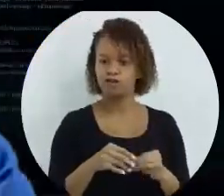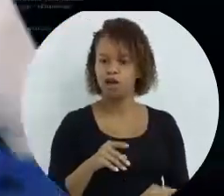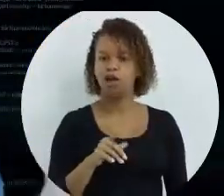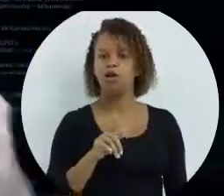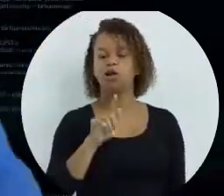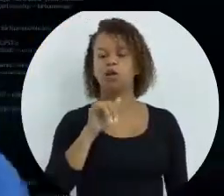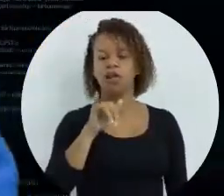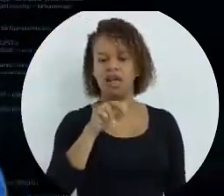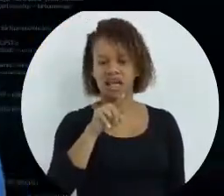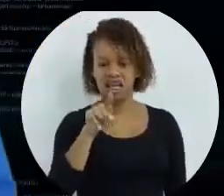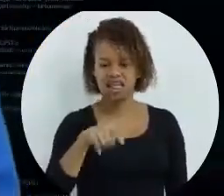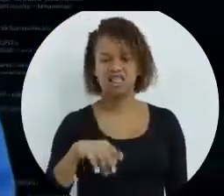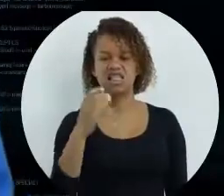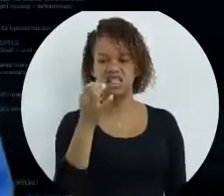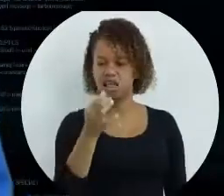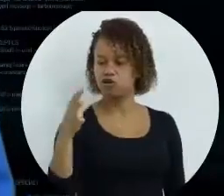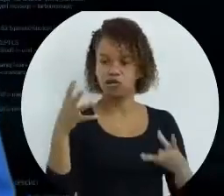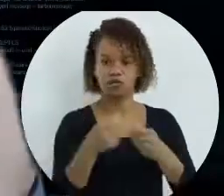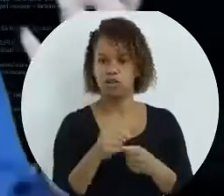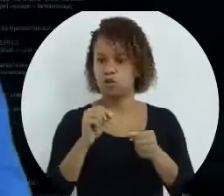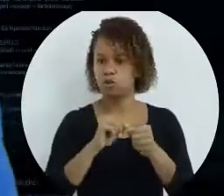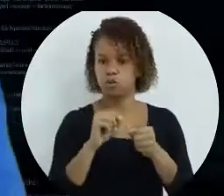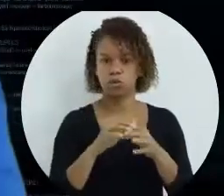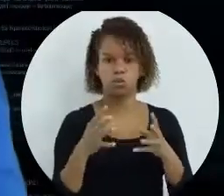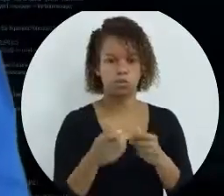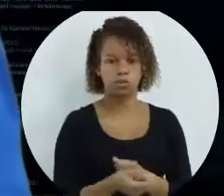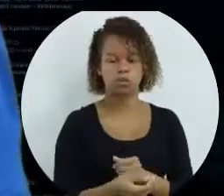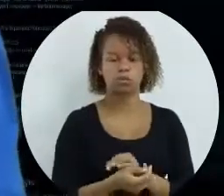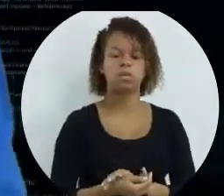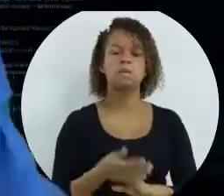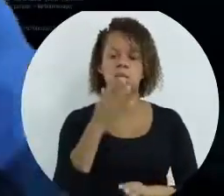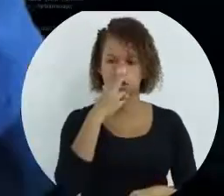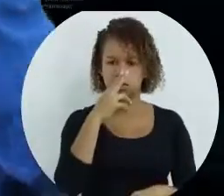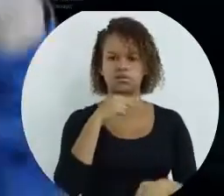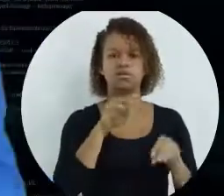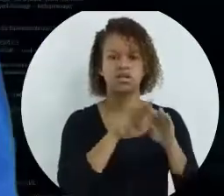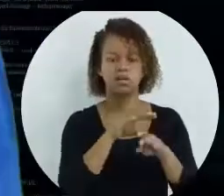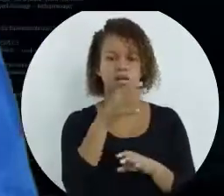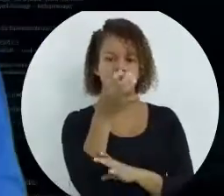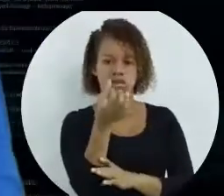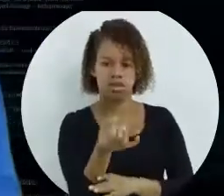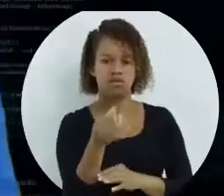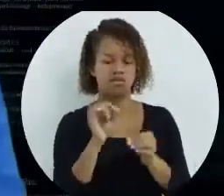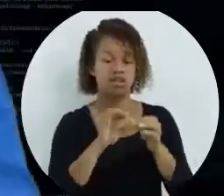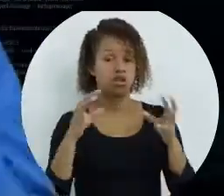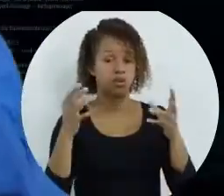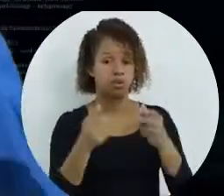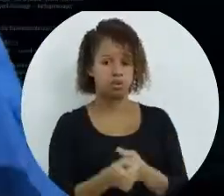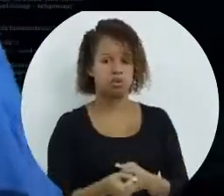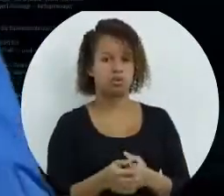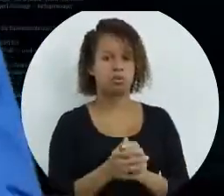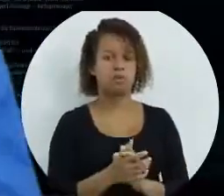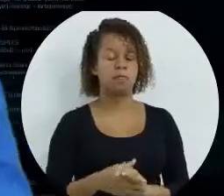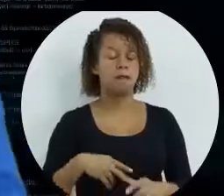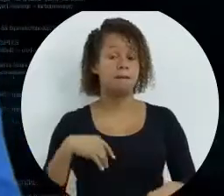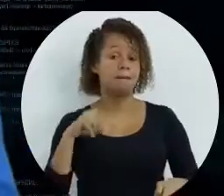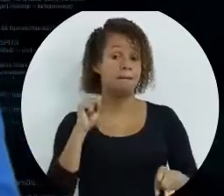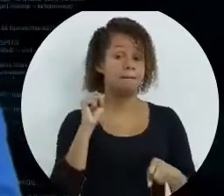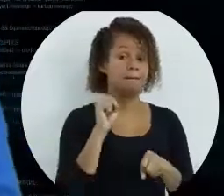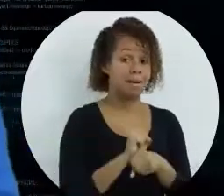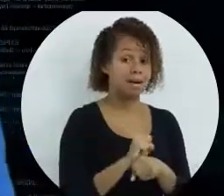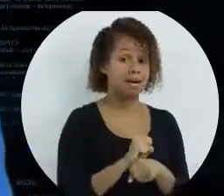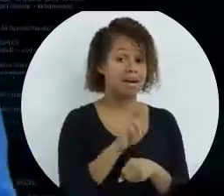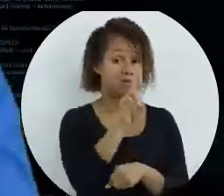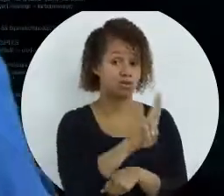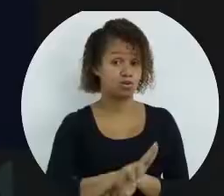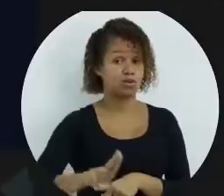case 6, a do default, vai fazer tudo. Mesmo que não for igual a 6, ele vai fazer tudo. Para parar, você